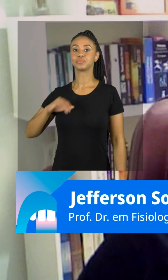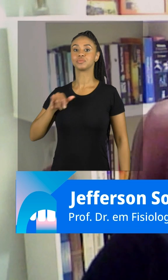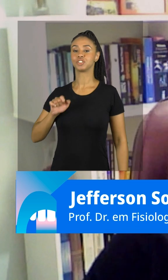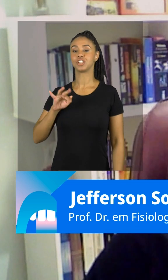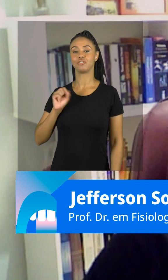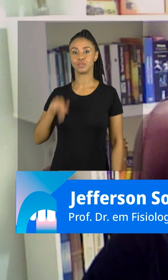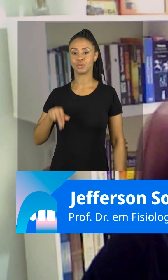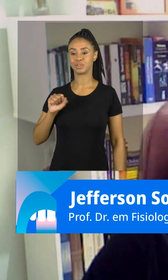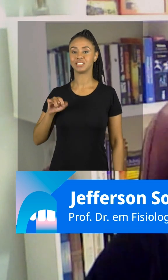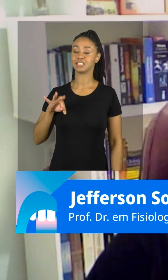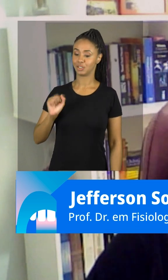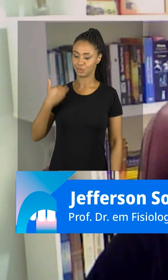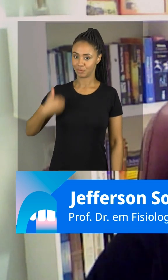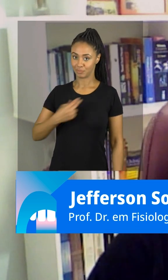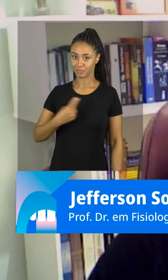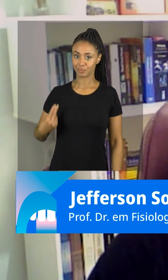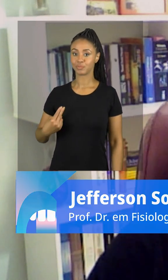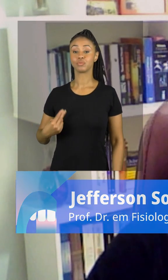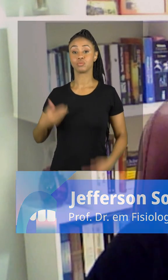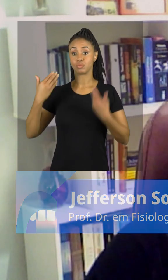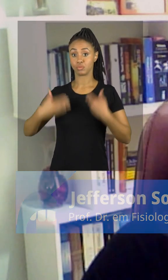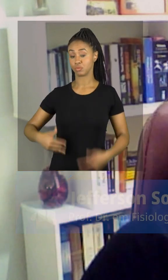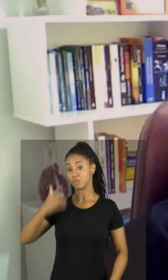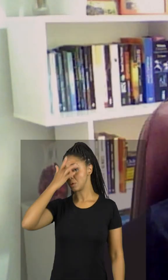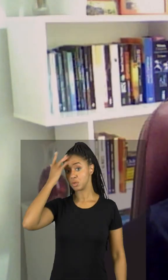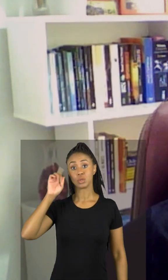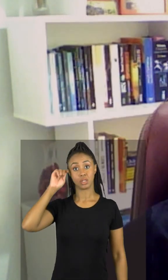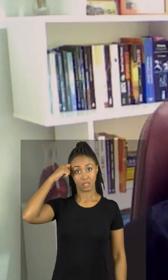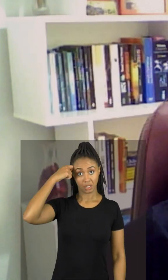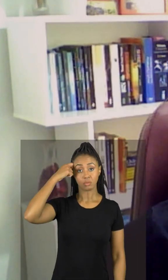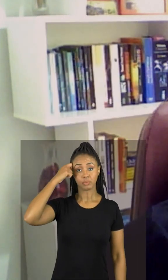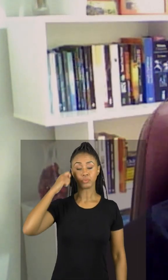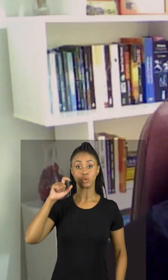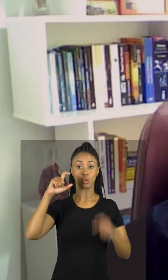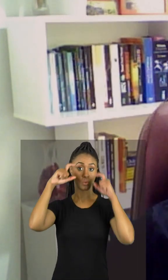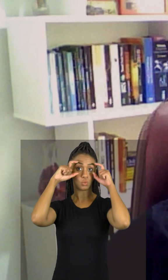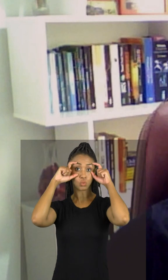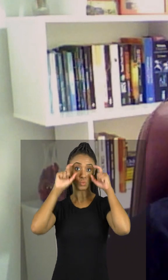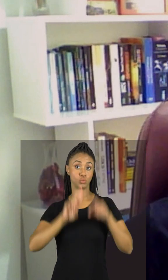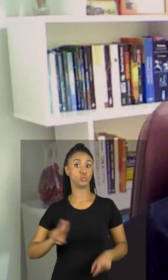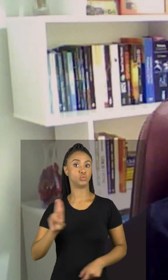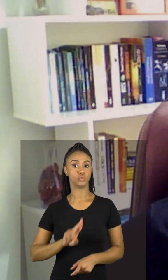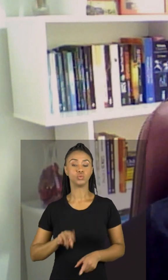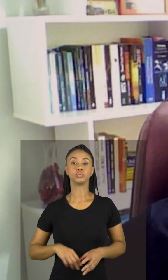Jefferson Santos. Eu sou uma pessoa negra que usa óculos,